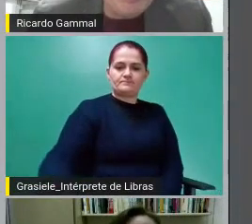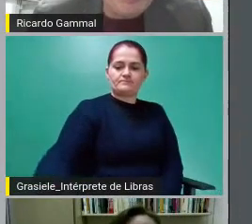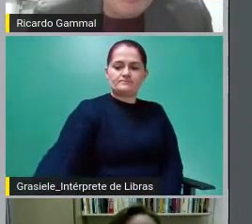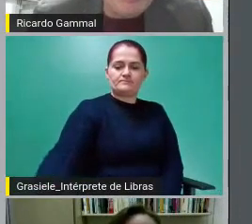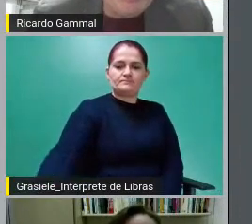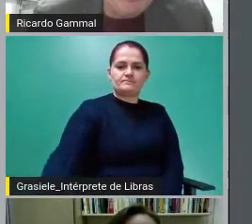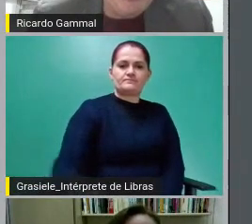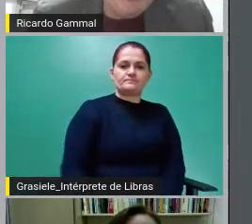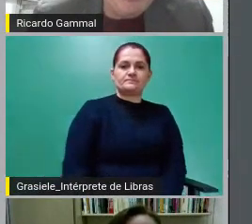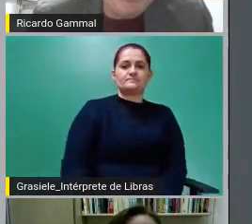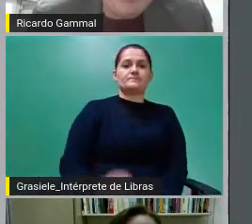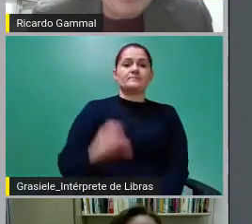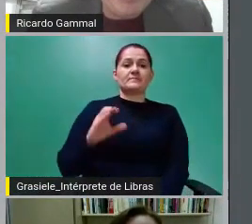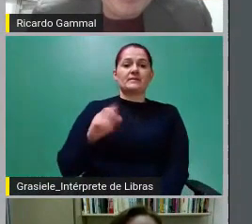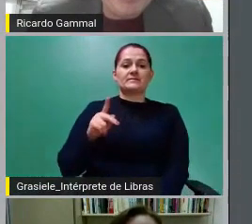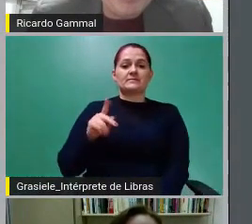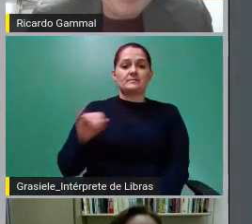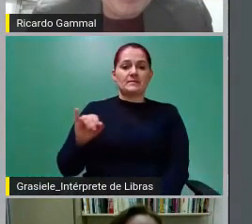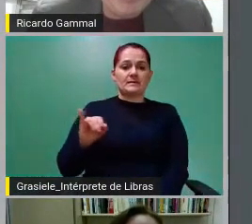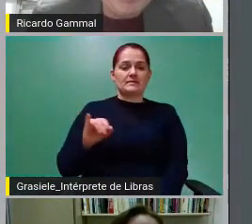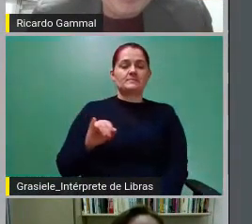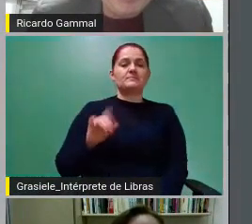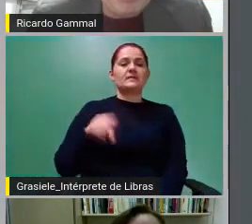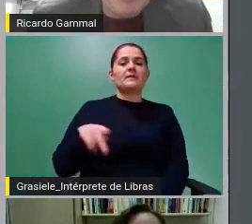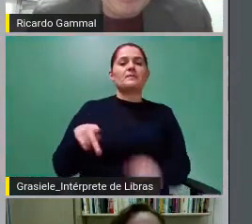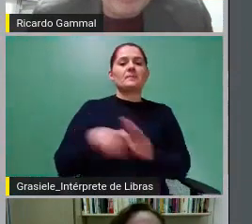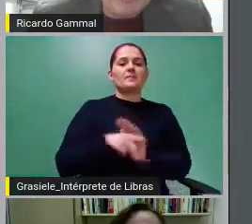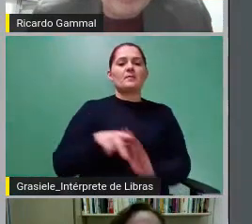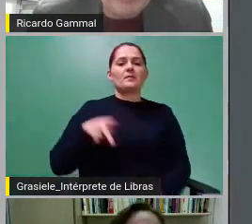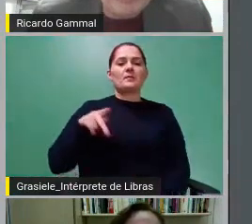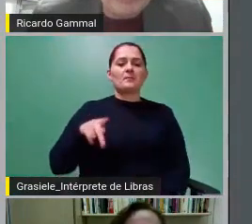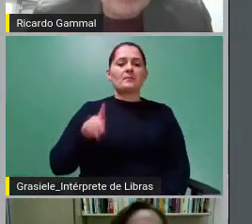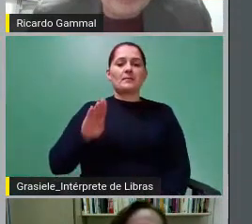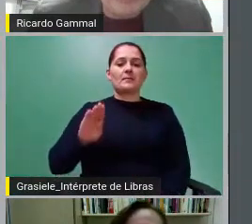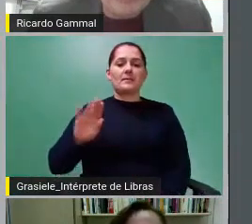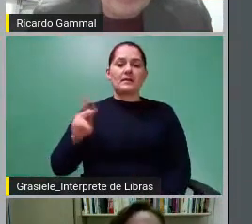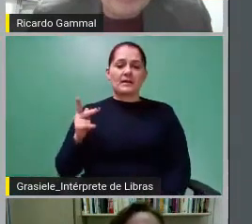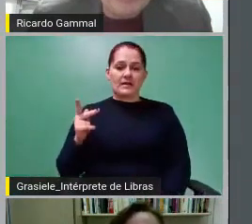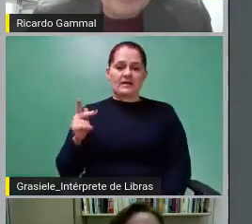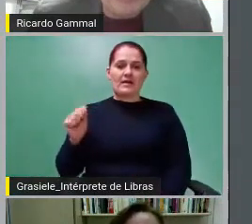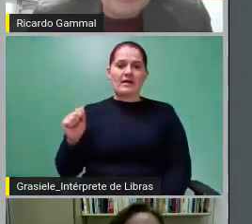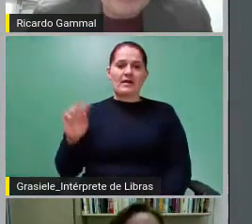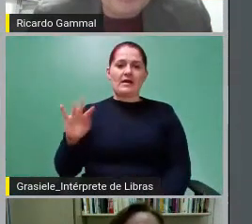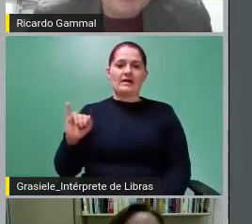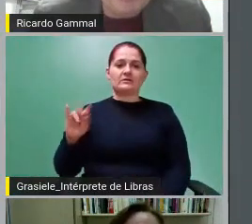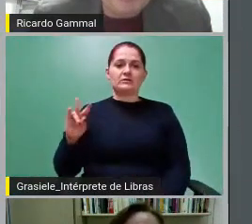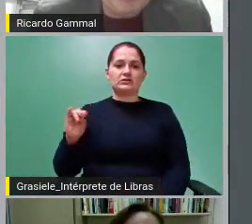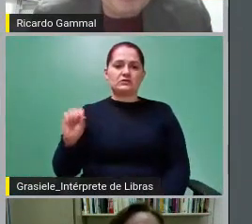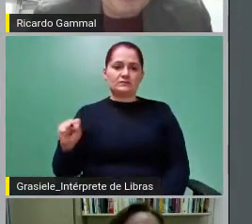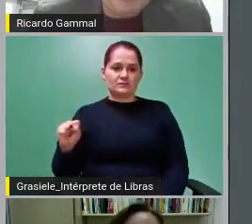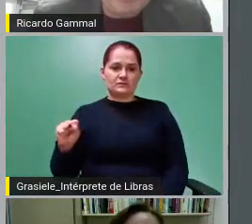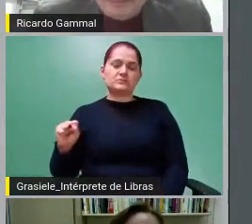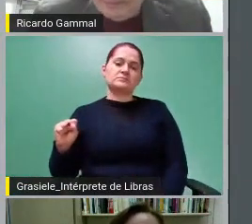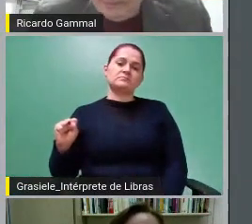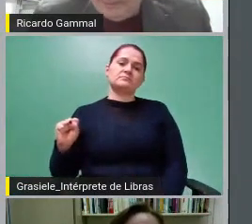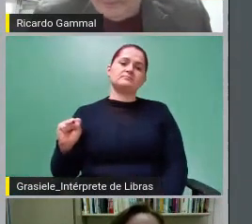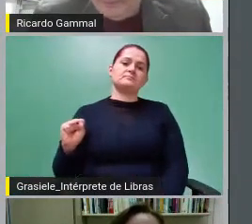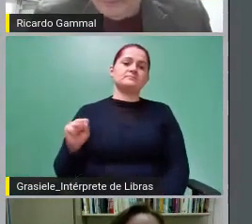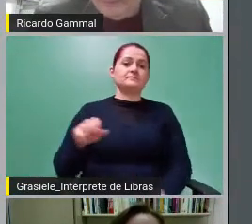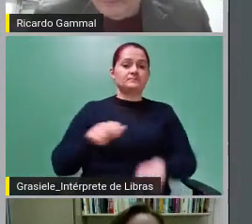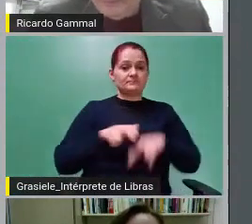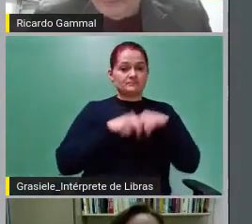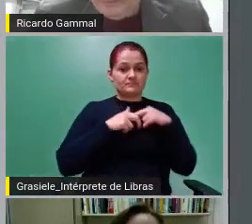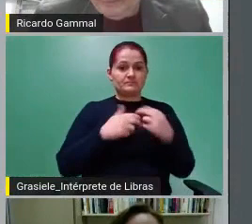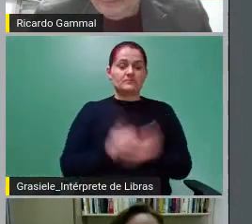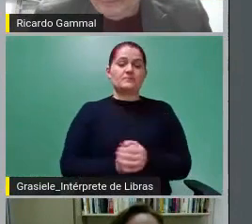A CPI da PBH Ativos e esse esquema fraudulento da securitização, que já foi